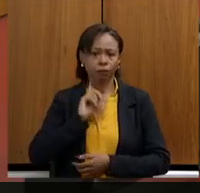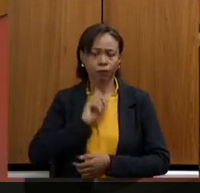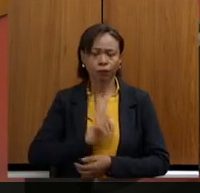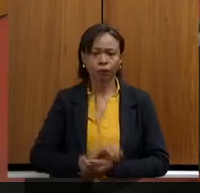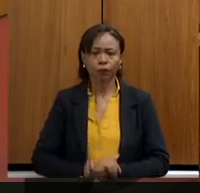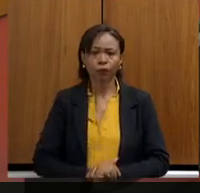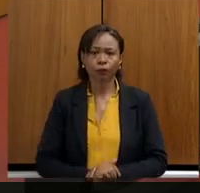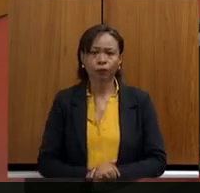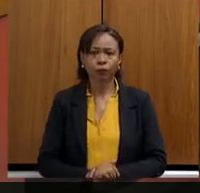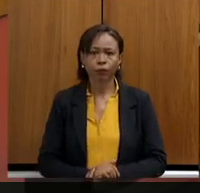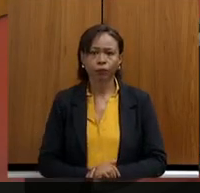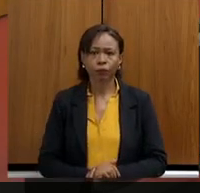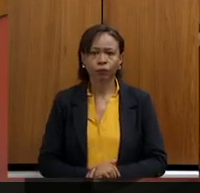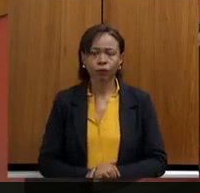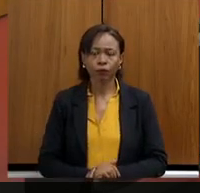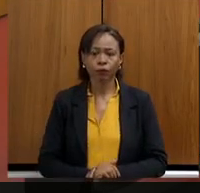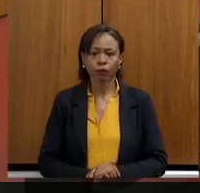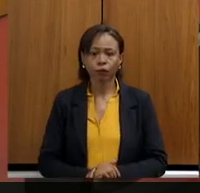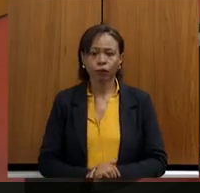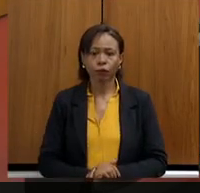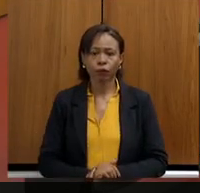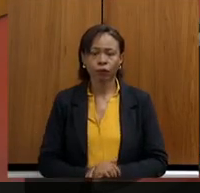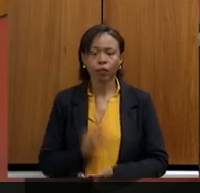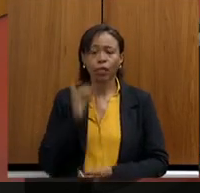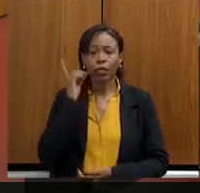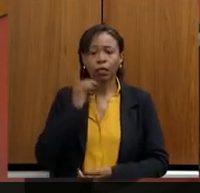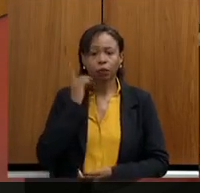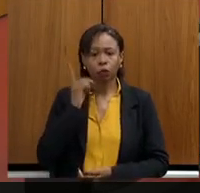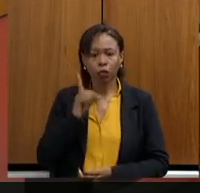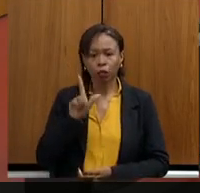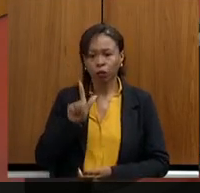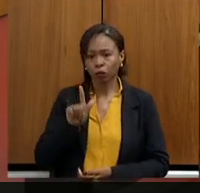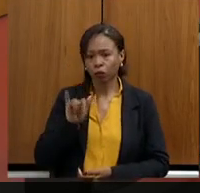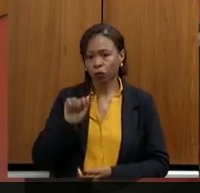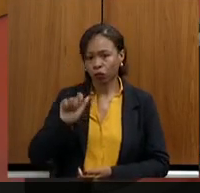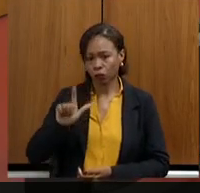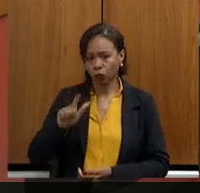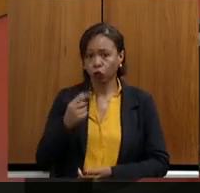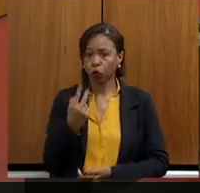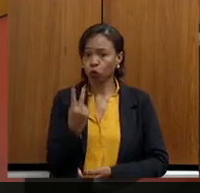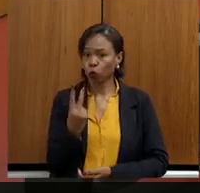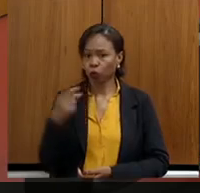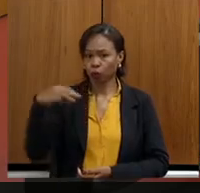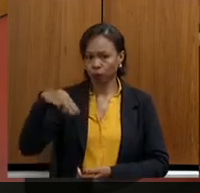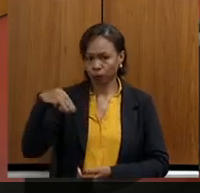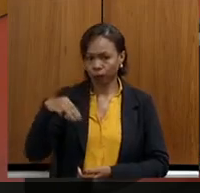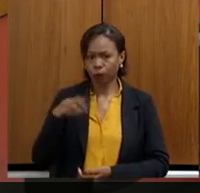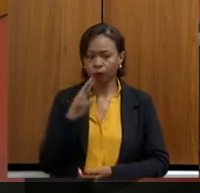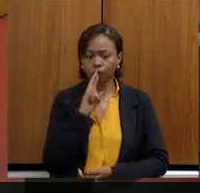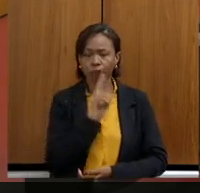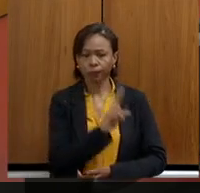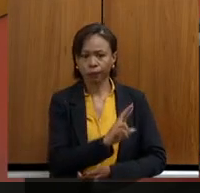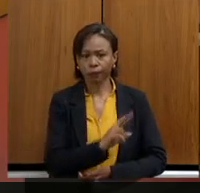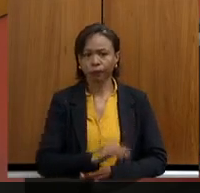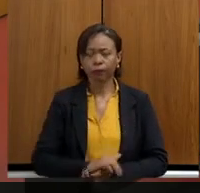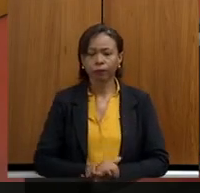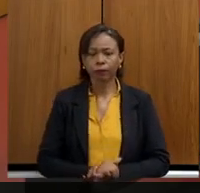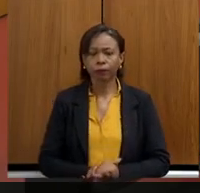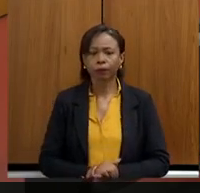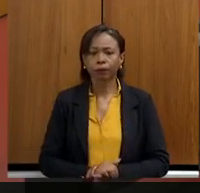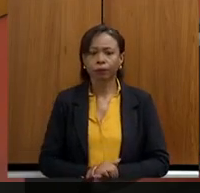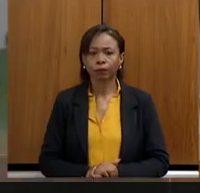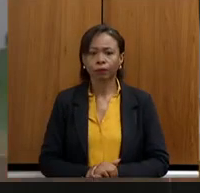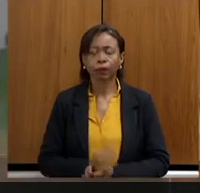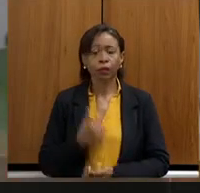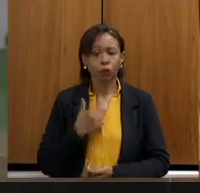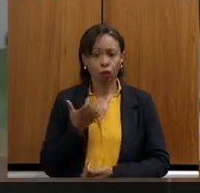Deputado Gil Pereira, tem dois minutos para a sua tréplica. Eu quero, mais uma vez, reiterar